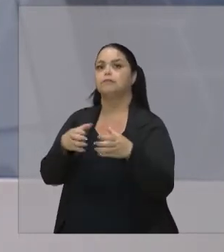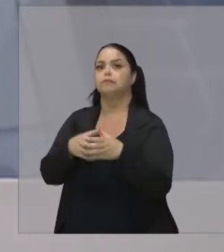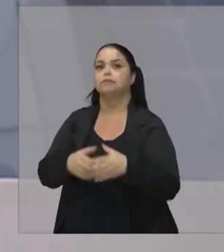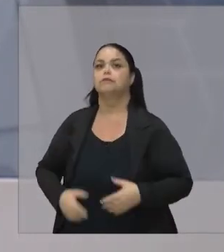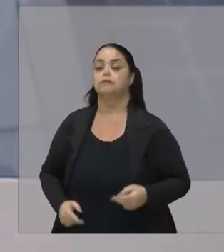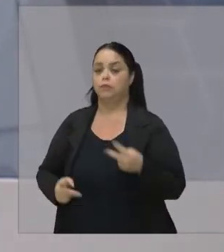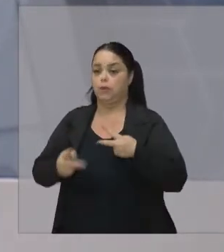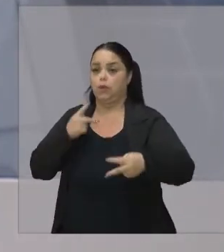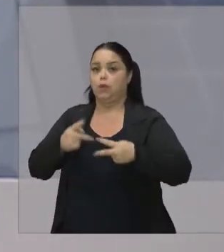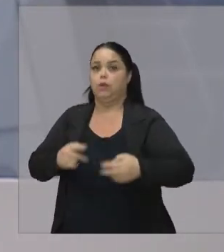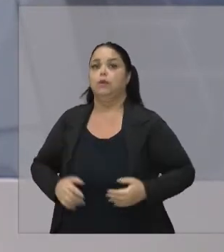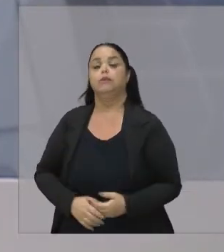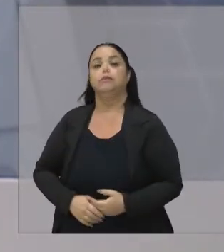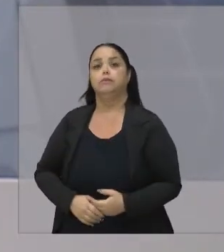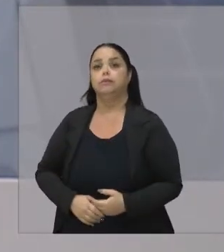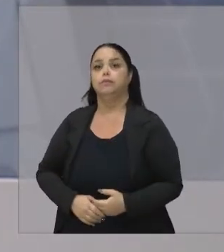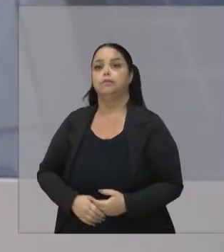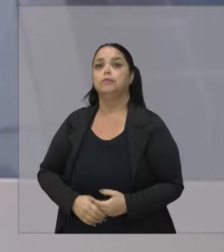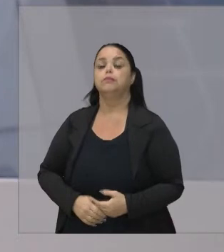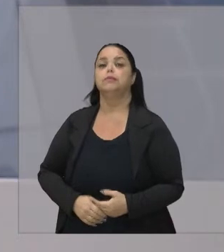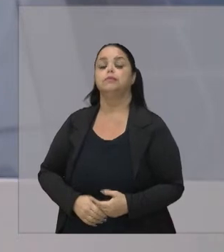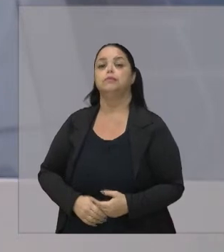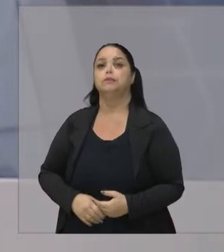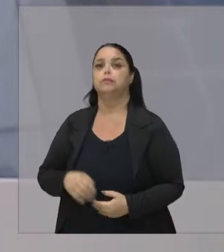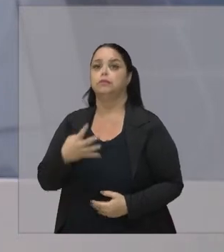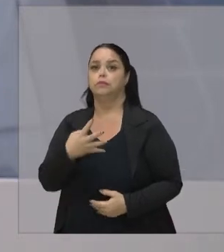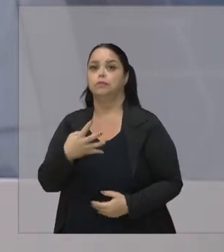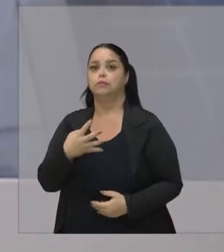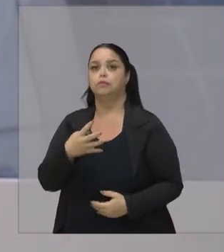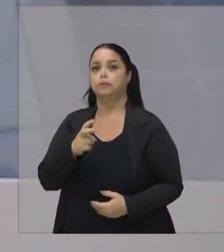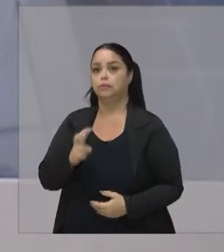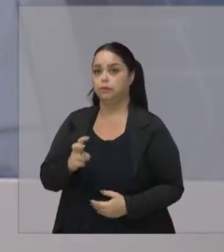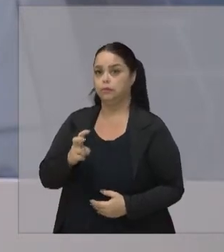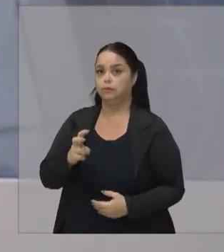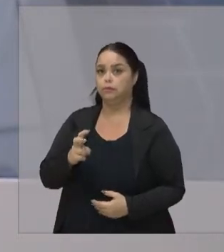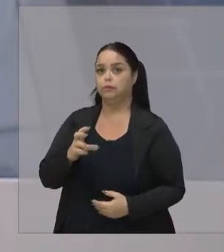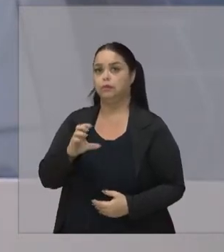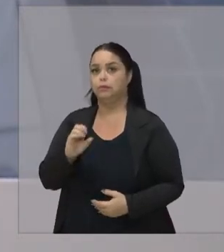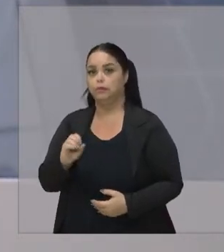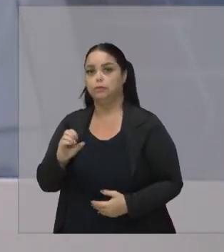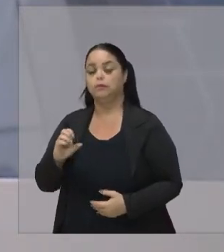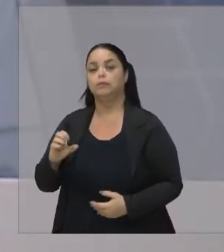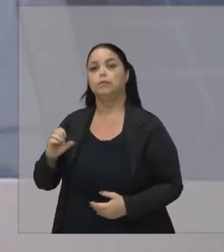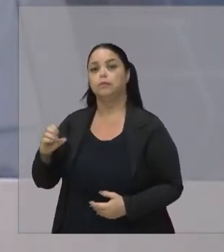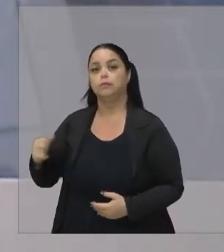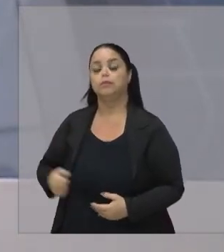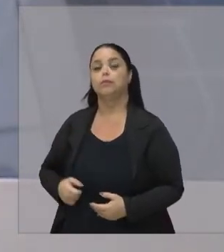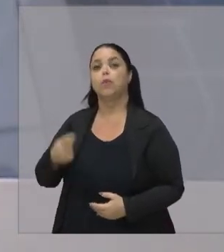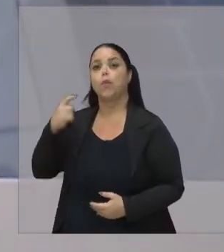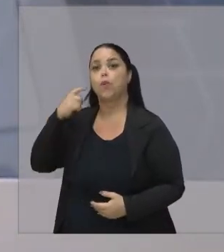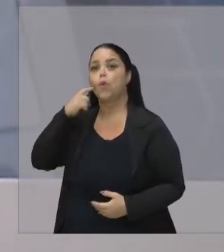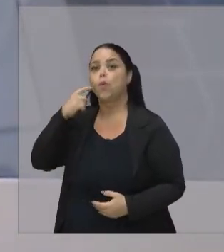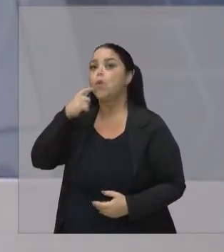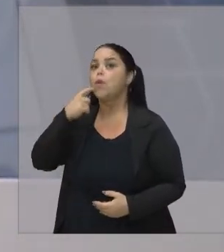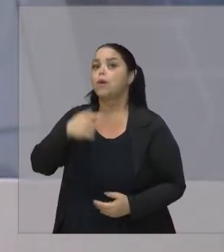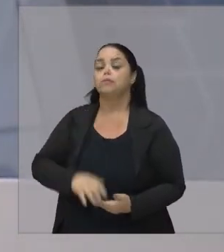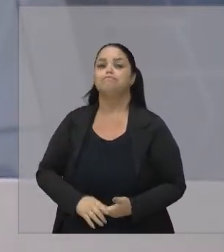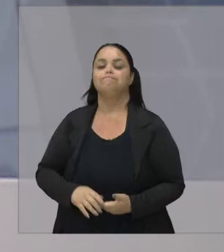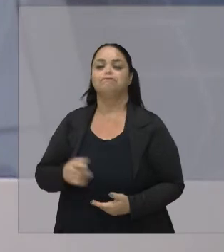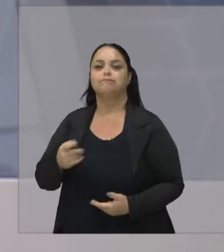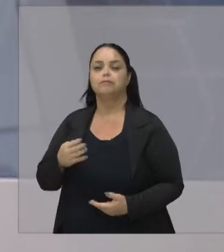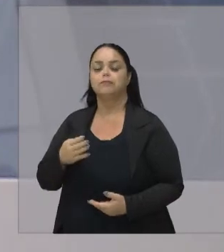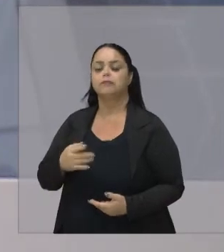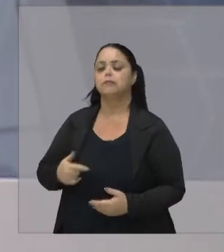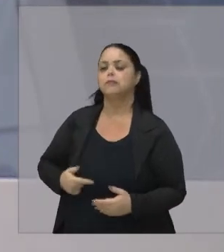José Ela é De 4.500 Surdos E muitas vezes Isso nos